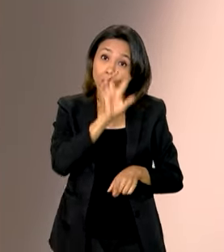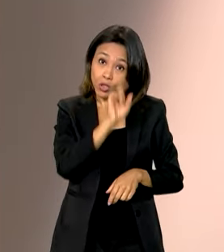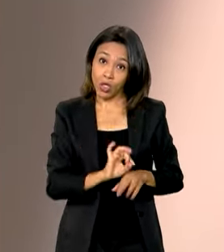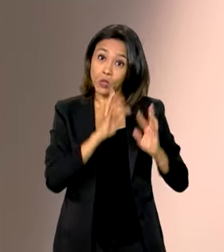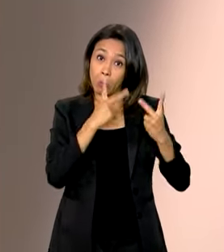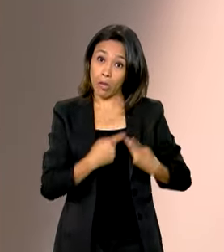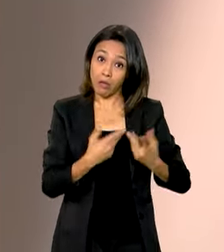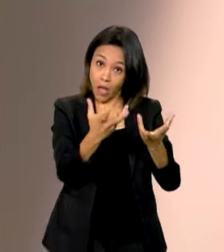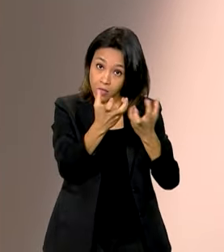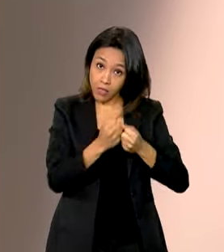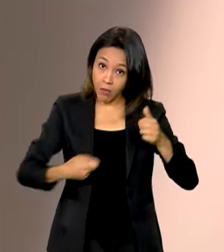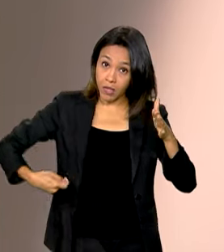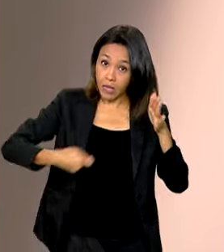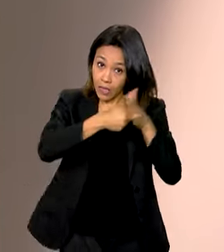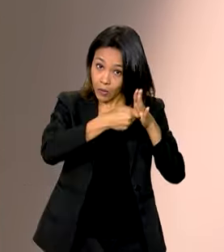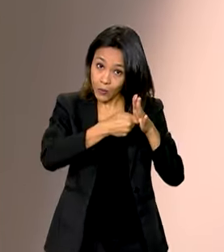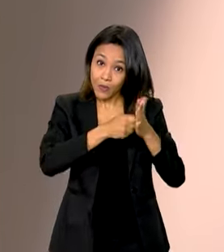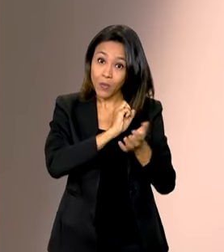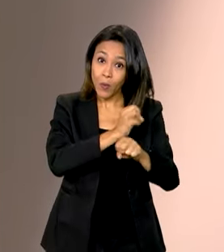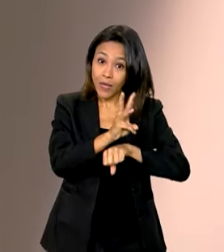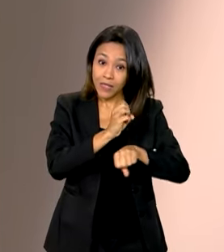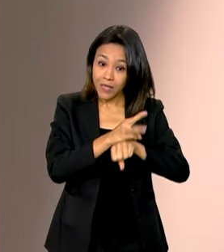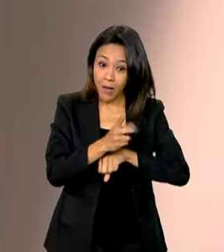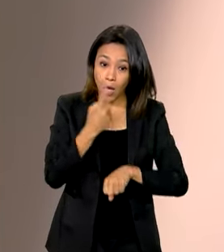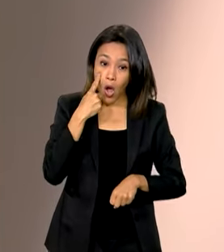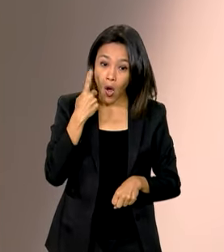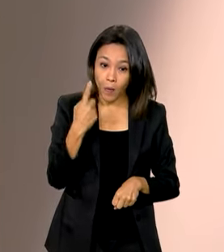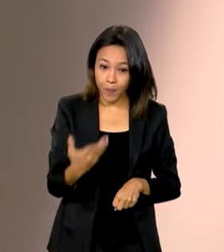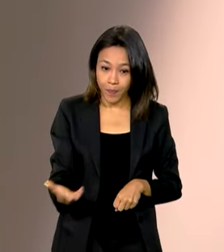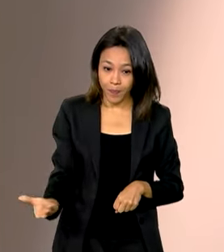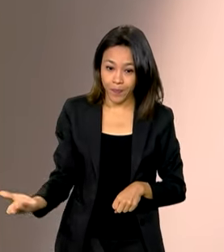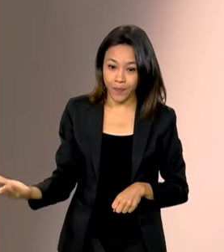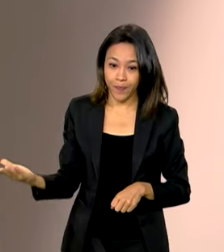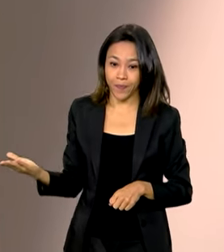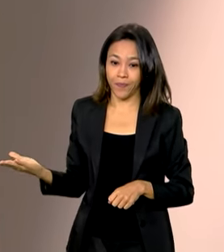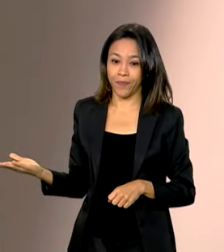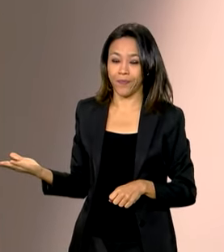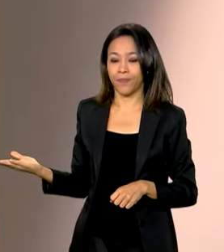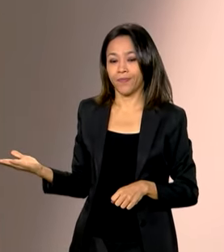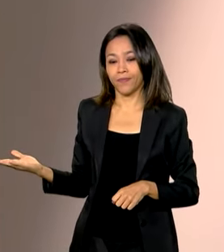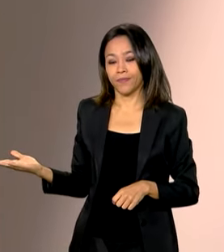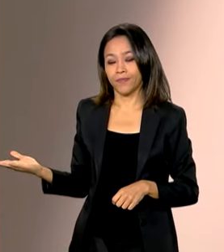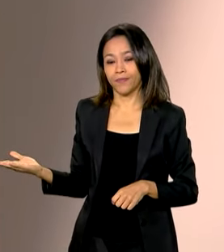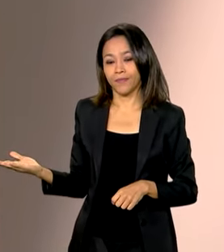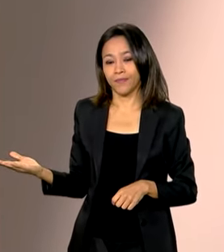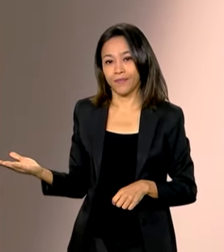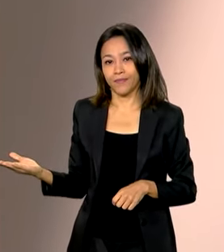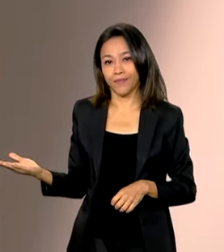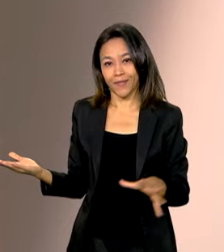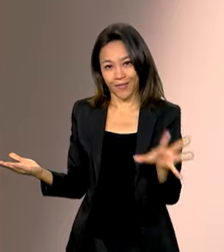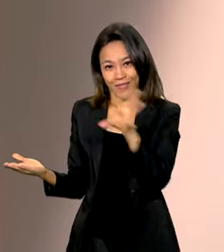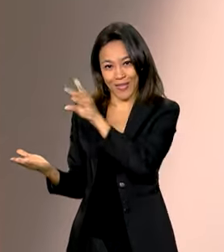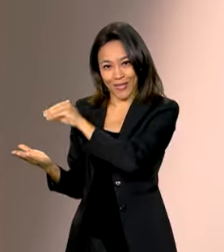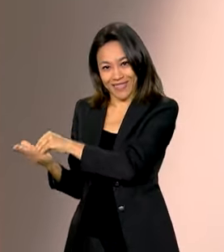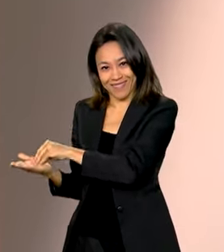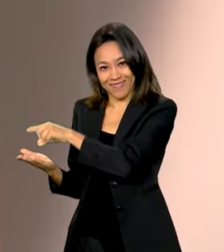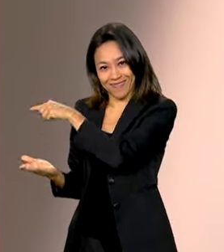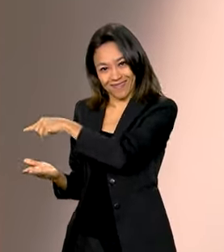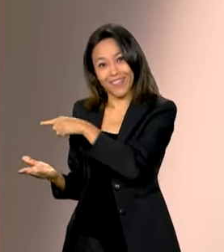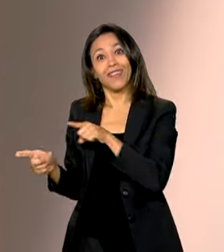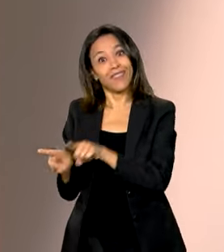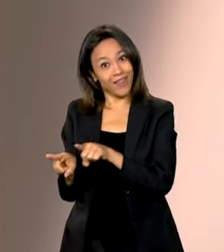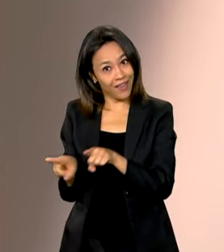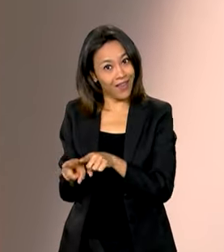recebe denúncias por meio do WhatsApp. Anote aí, 619-9611-0100. E tem